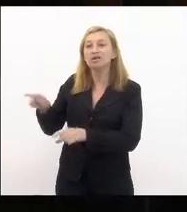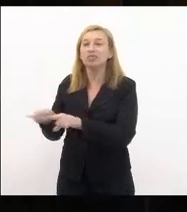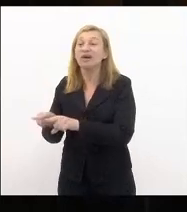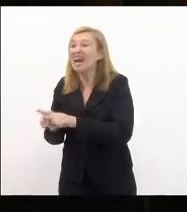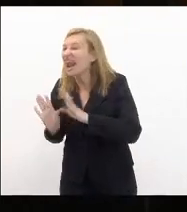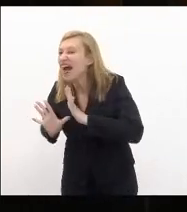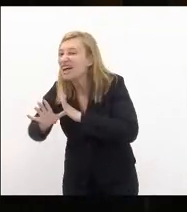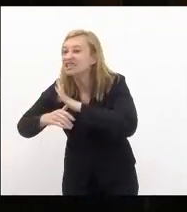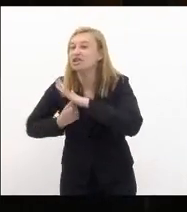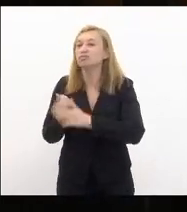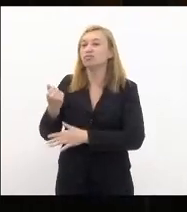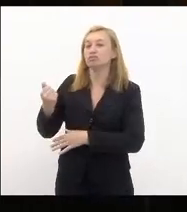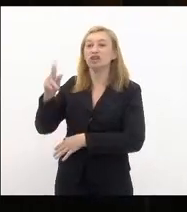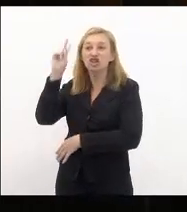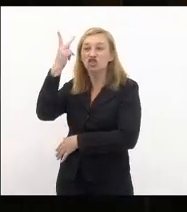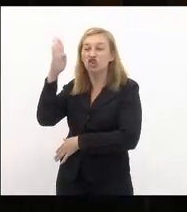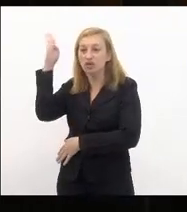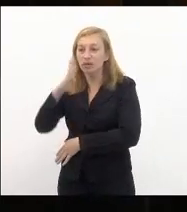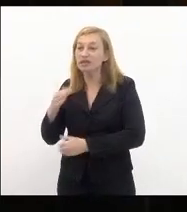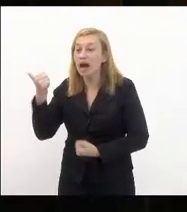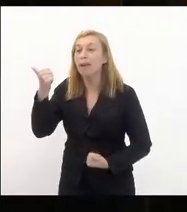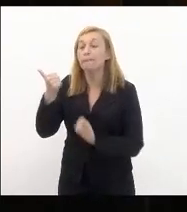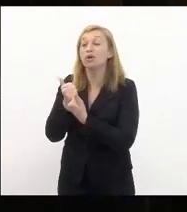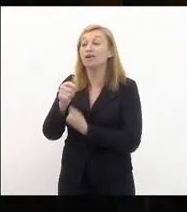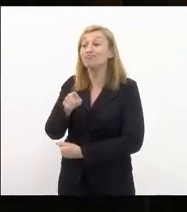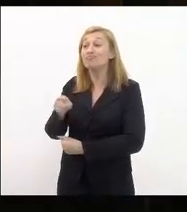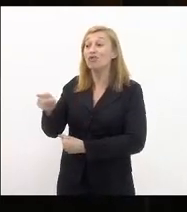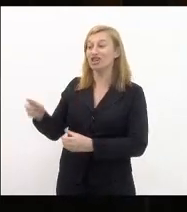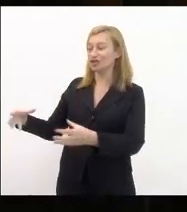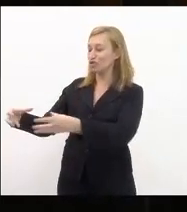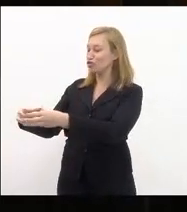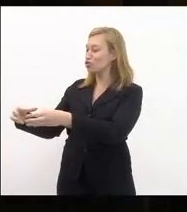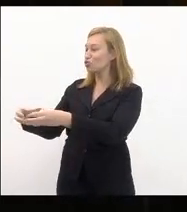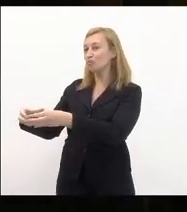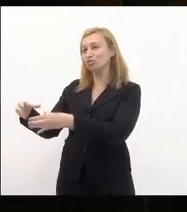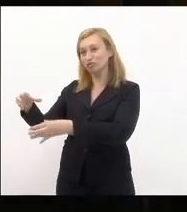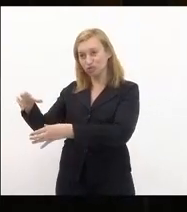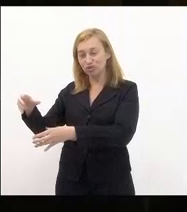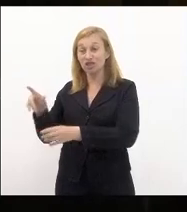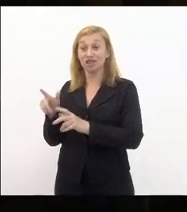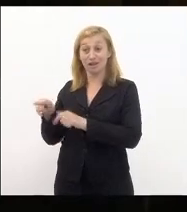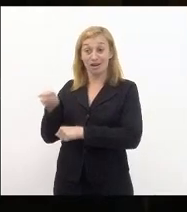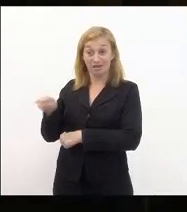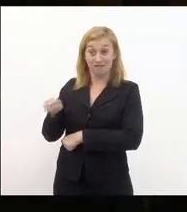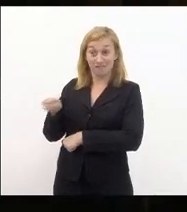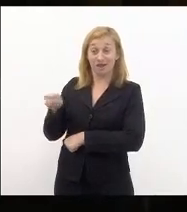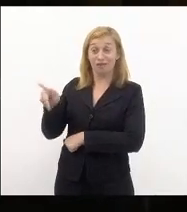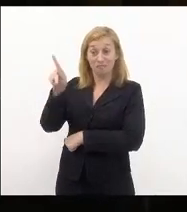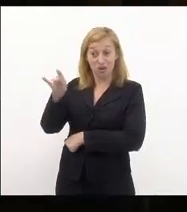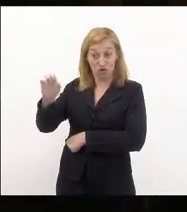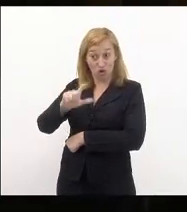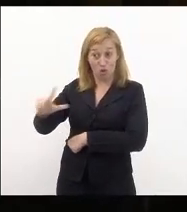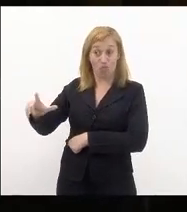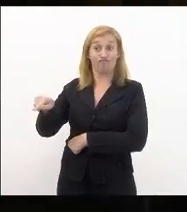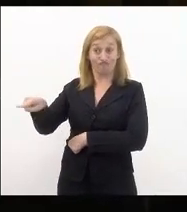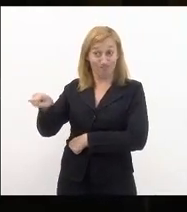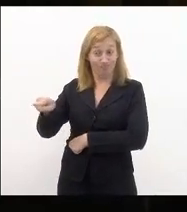ladrão da história do Brasil apoiada por elas apoiada por eles indivíduos do PSOL